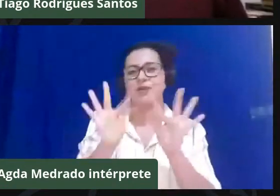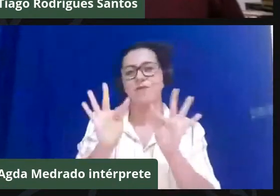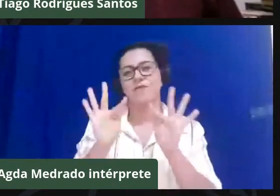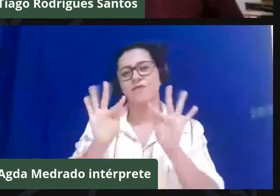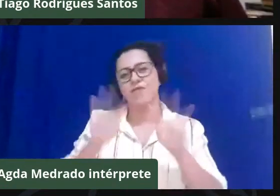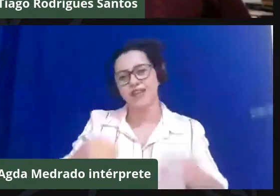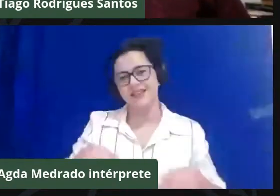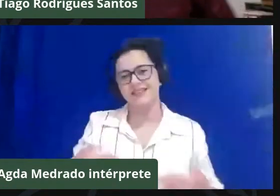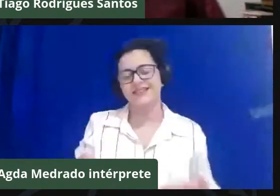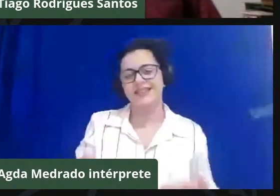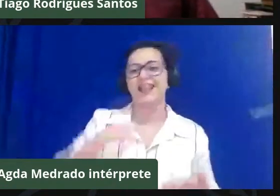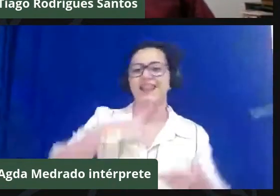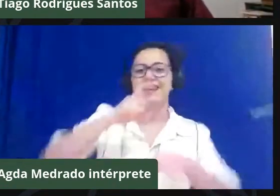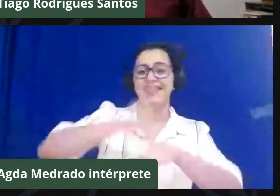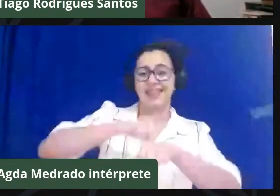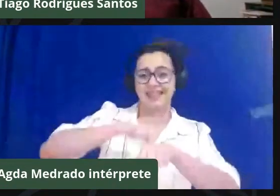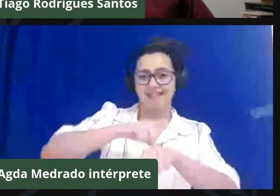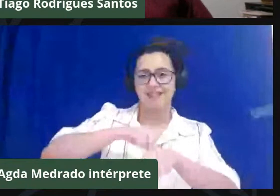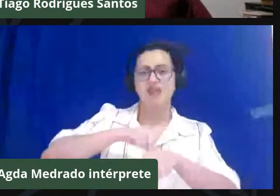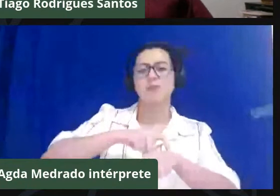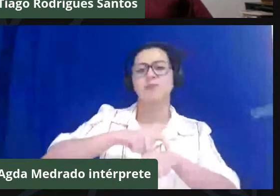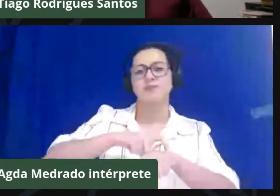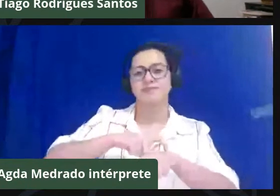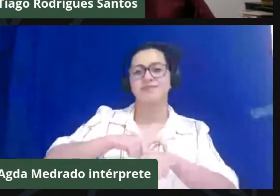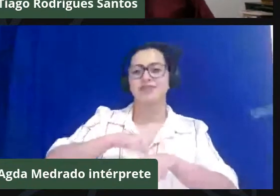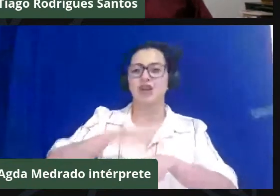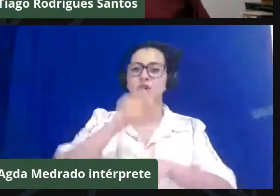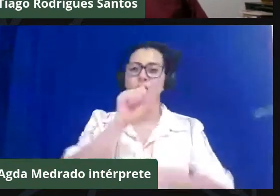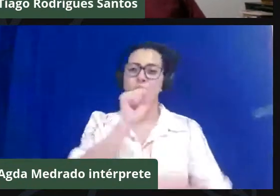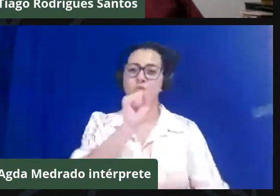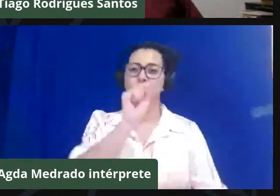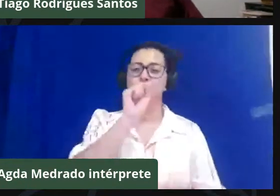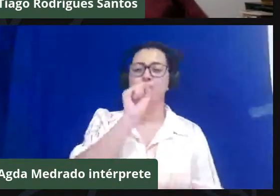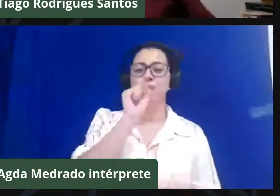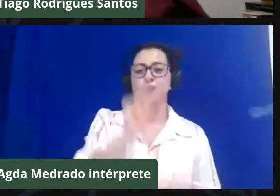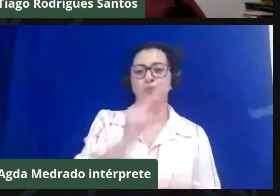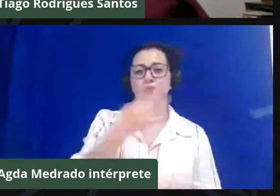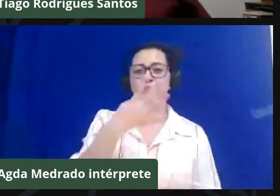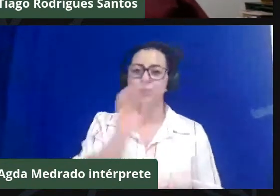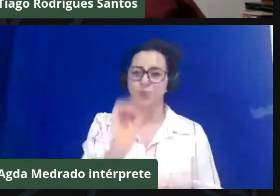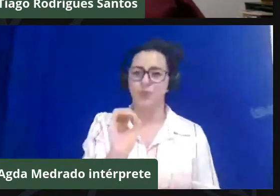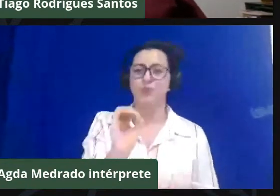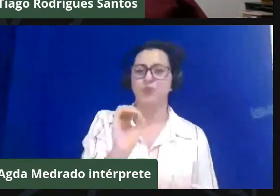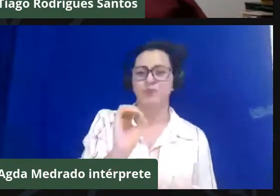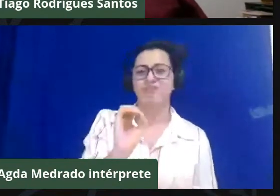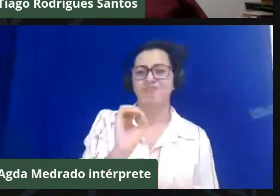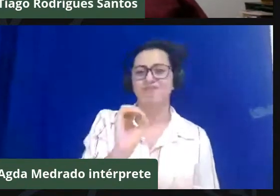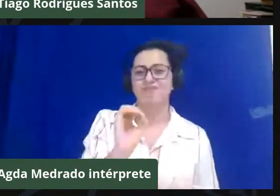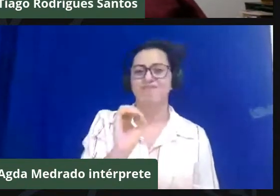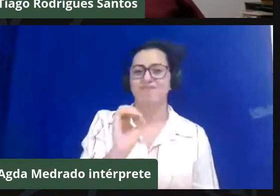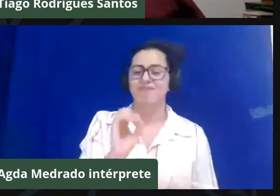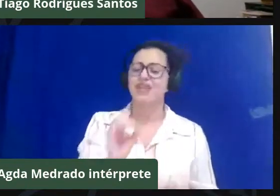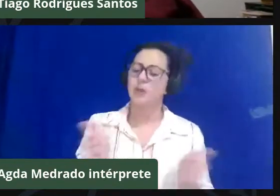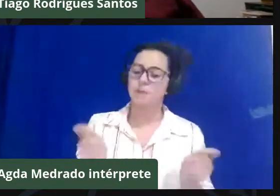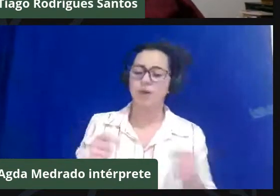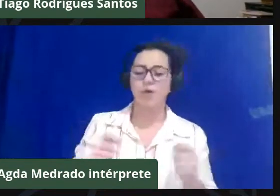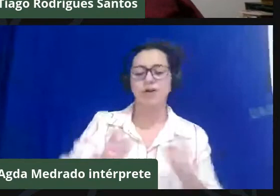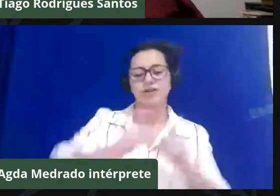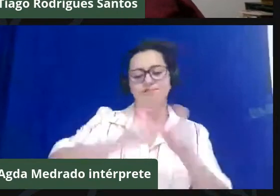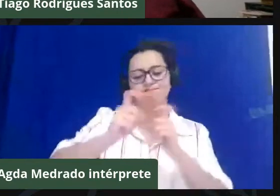finais, a gente tem tempo ainda suficiente, são 8h40, a gente poderia